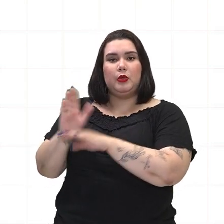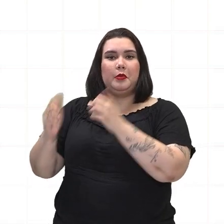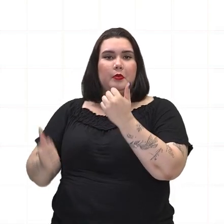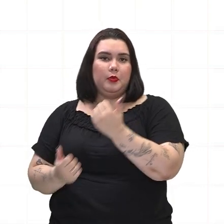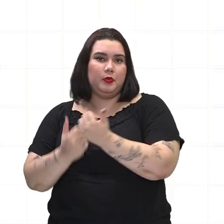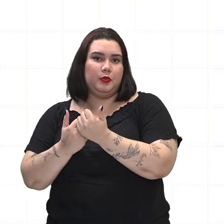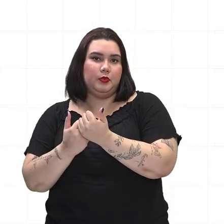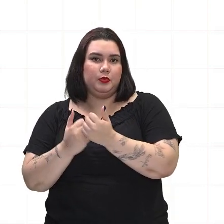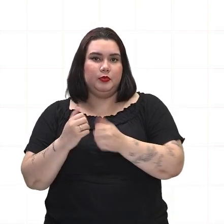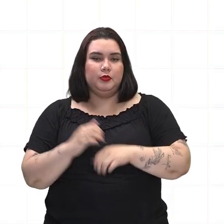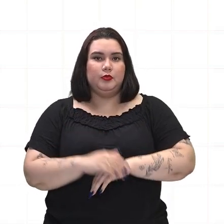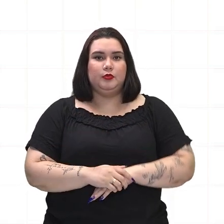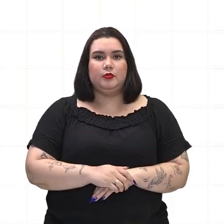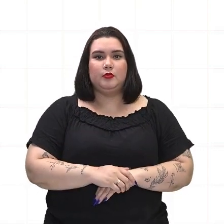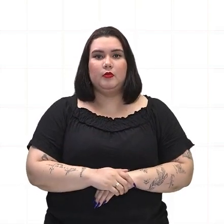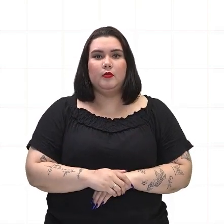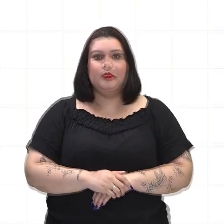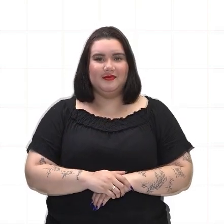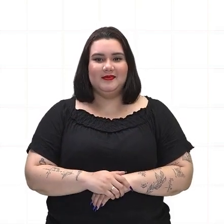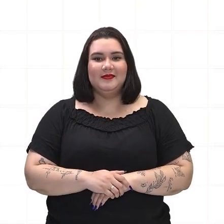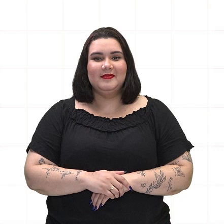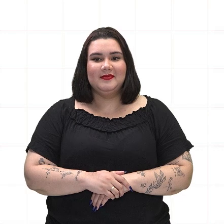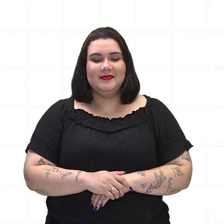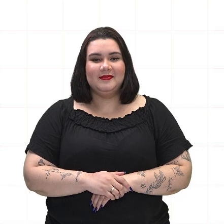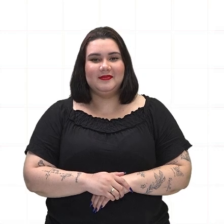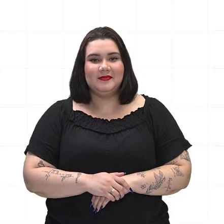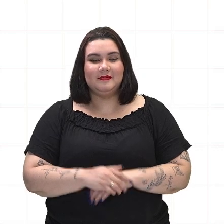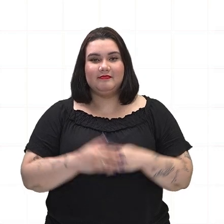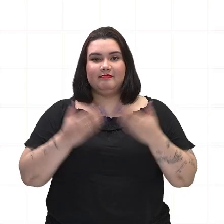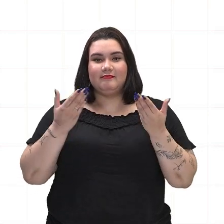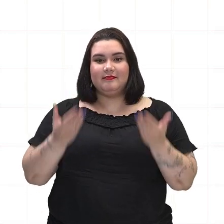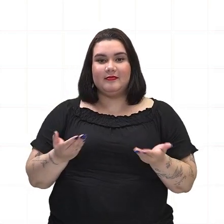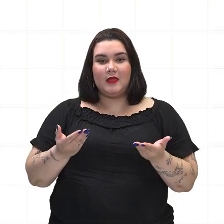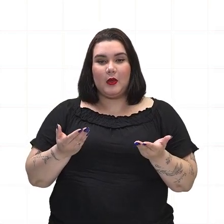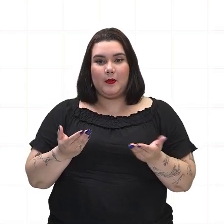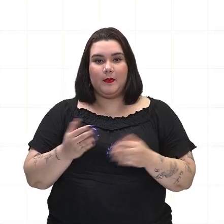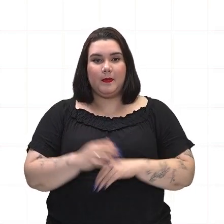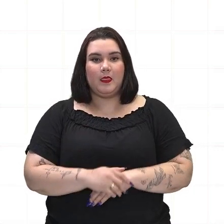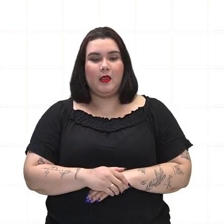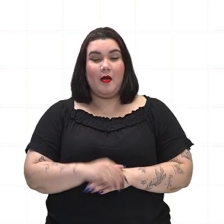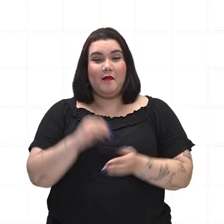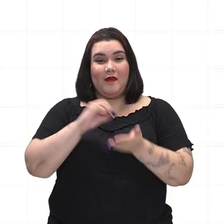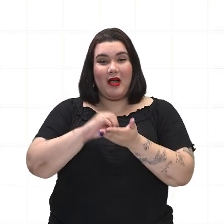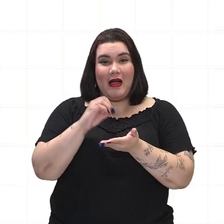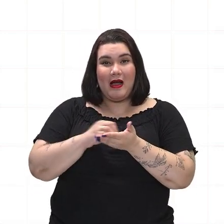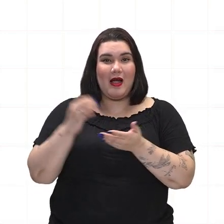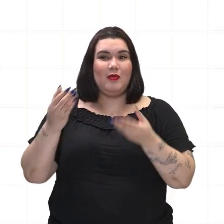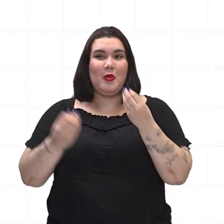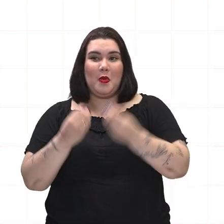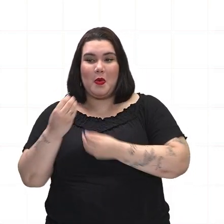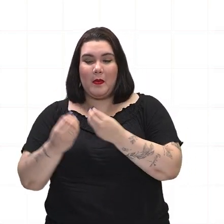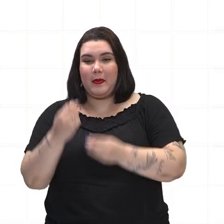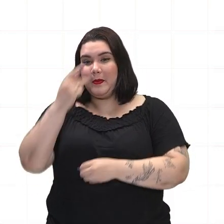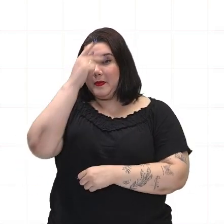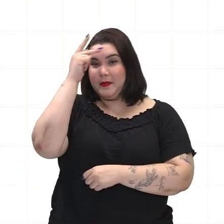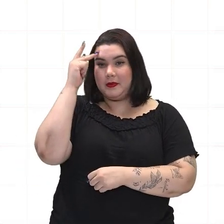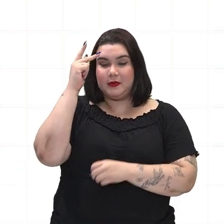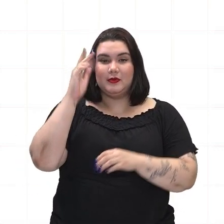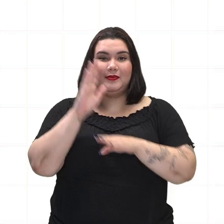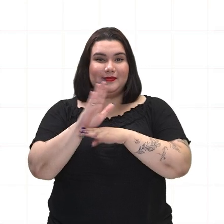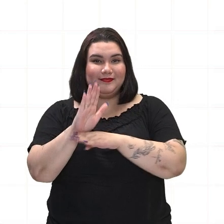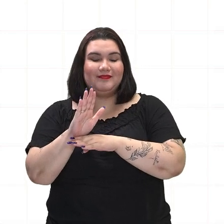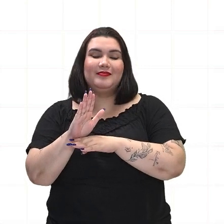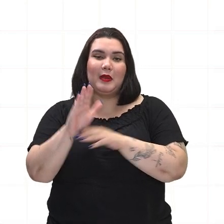apoio. Então, claro que a falta de todas essas questões na vida das pessoas vão trazer alguns